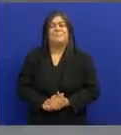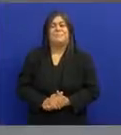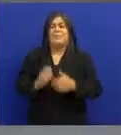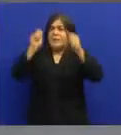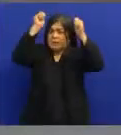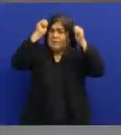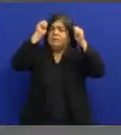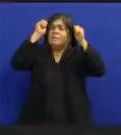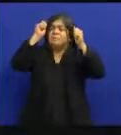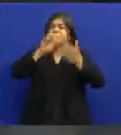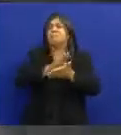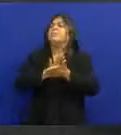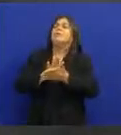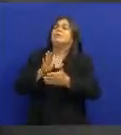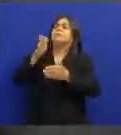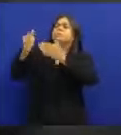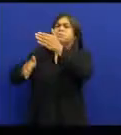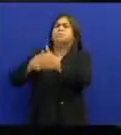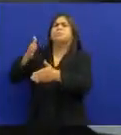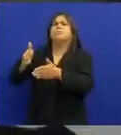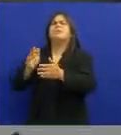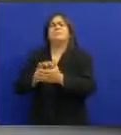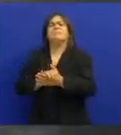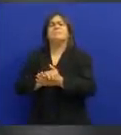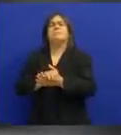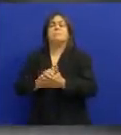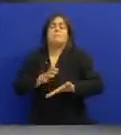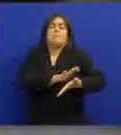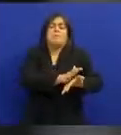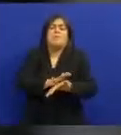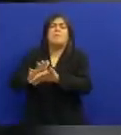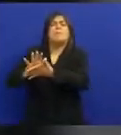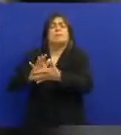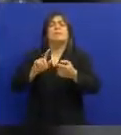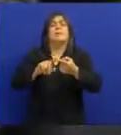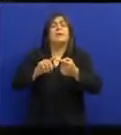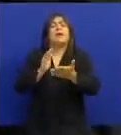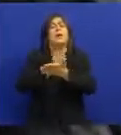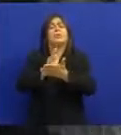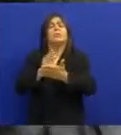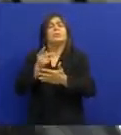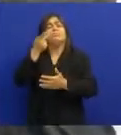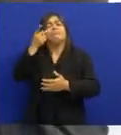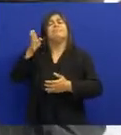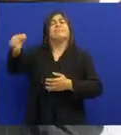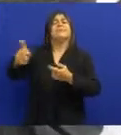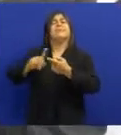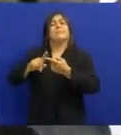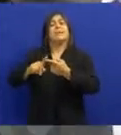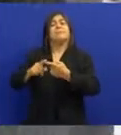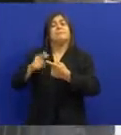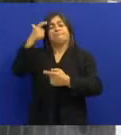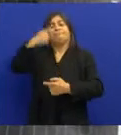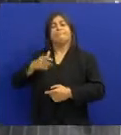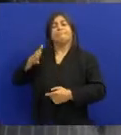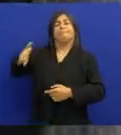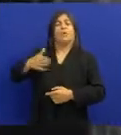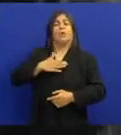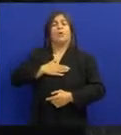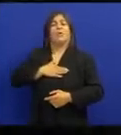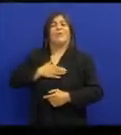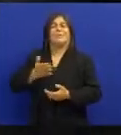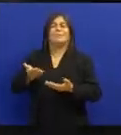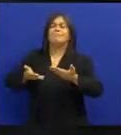E Jacques frequentou Em algumas ocasiões Como músico E em algumas poucas Outras ocasiões Como um mero